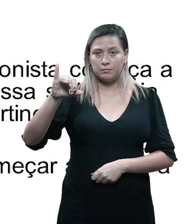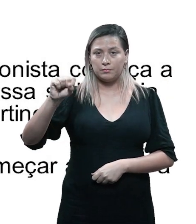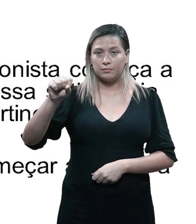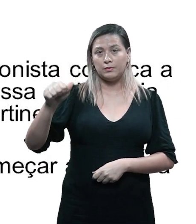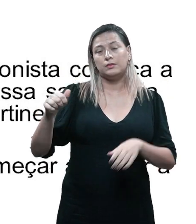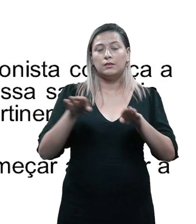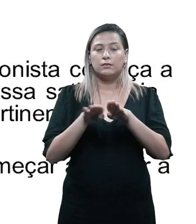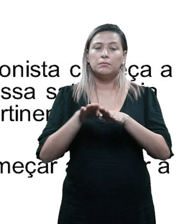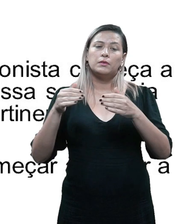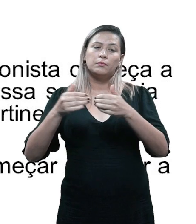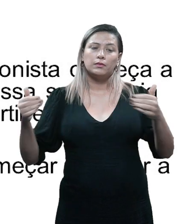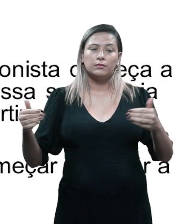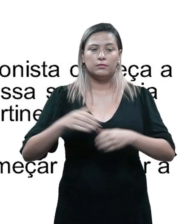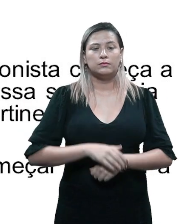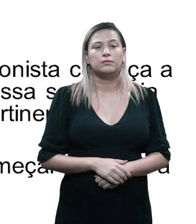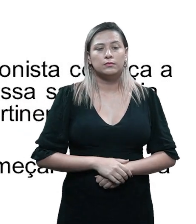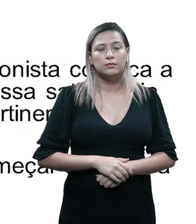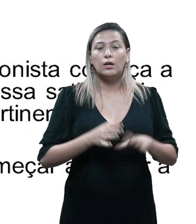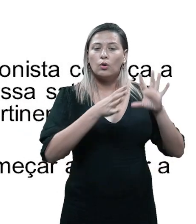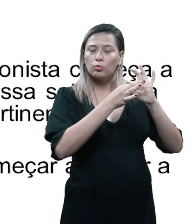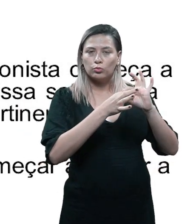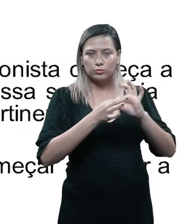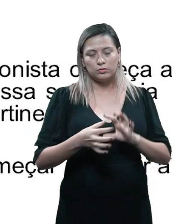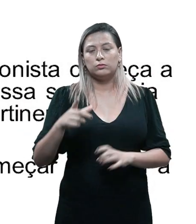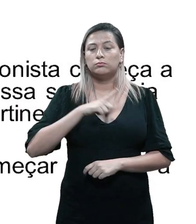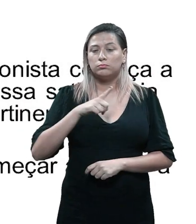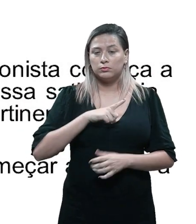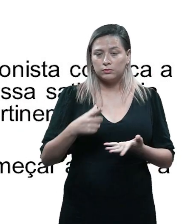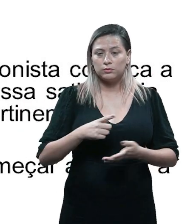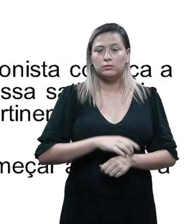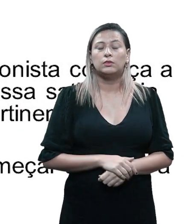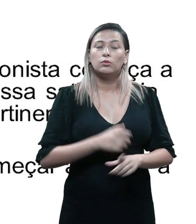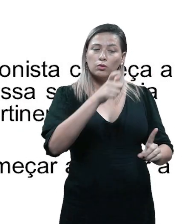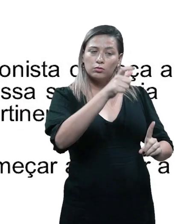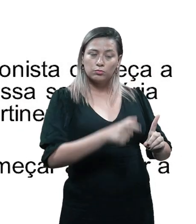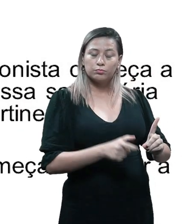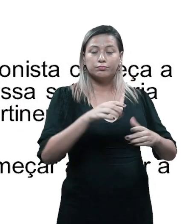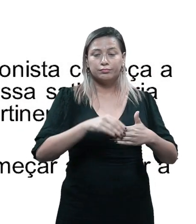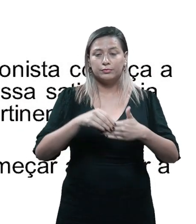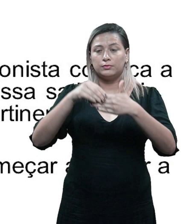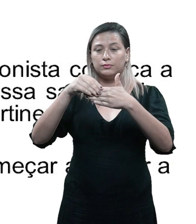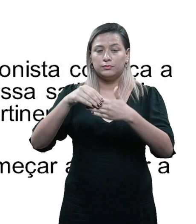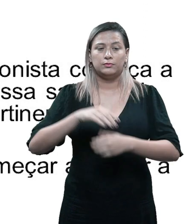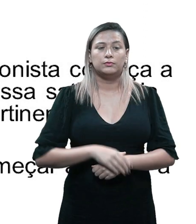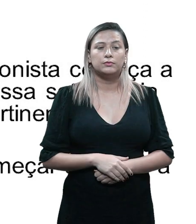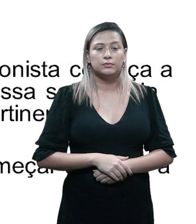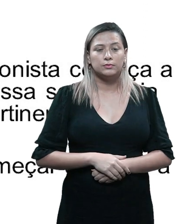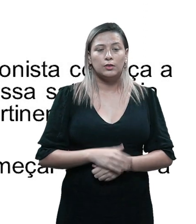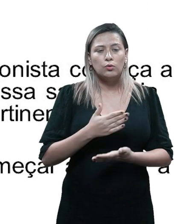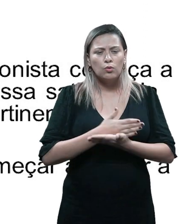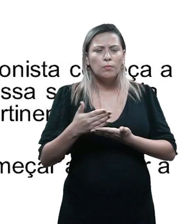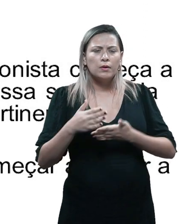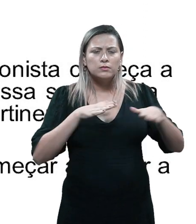abertura. A premissa é toda situação já existente quando o protagonista começa a se